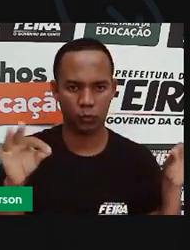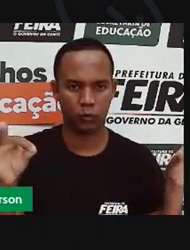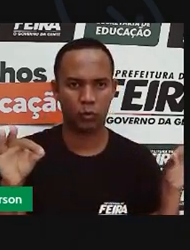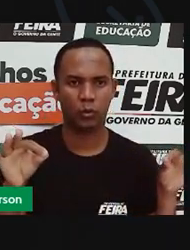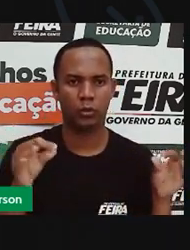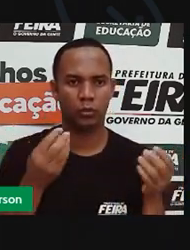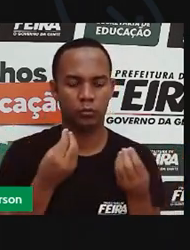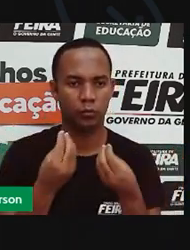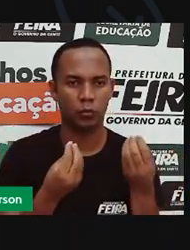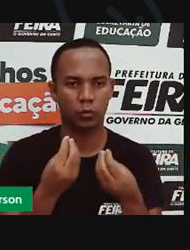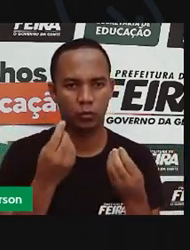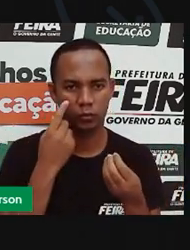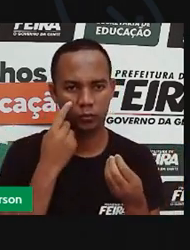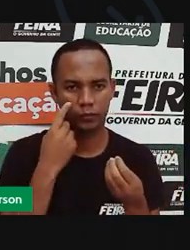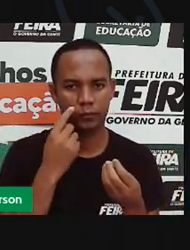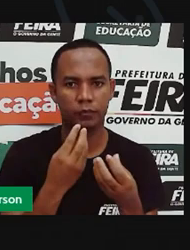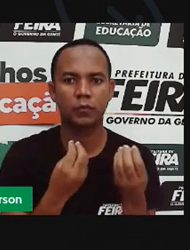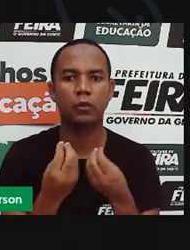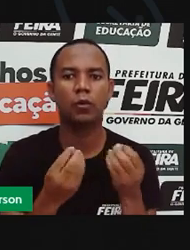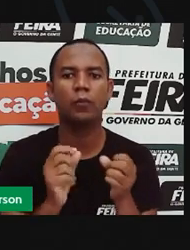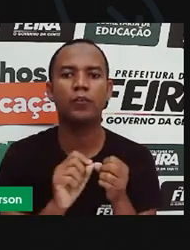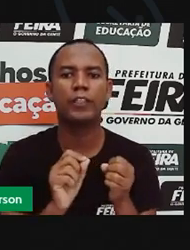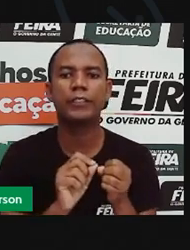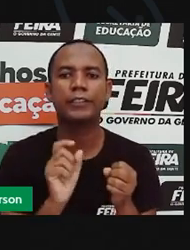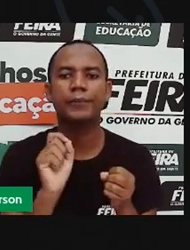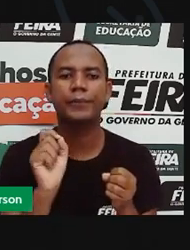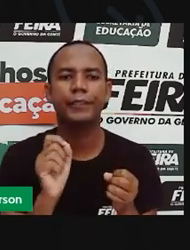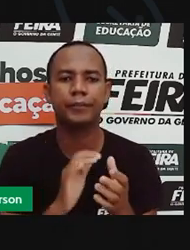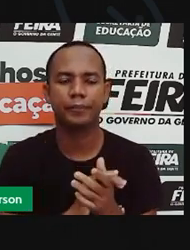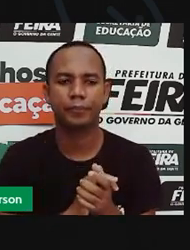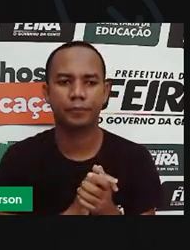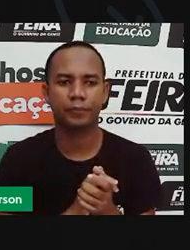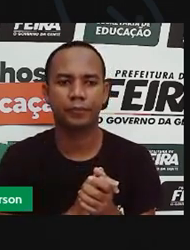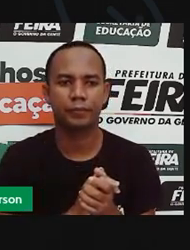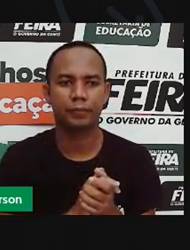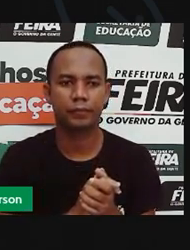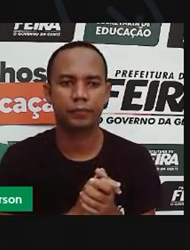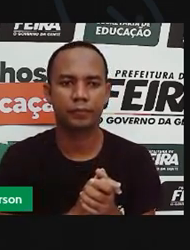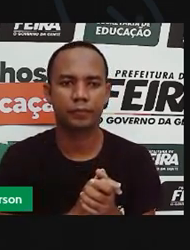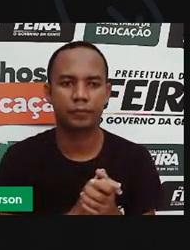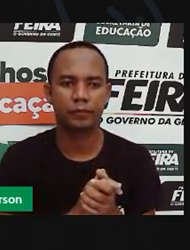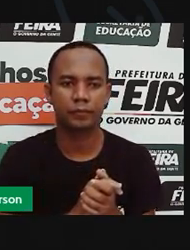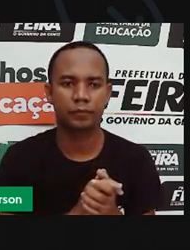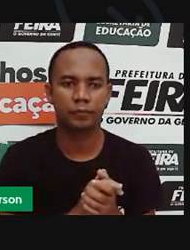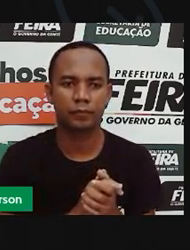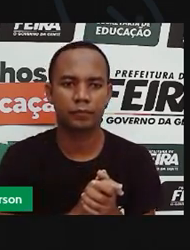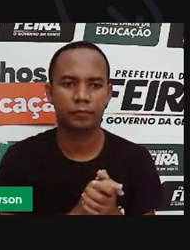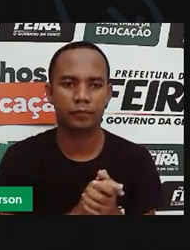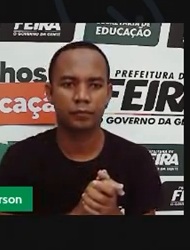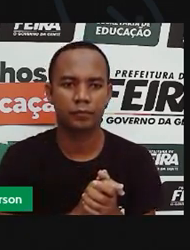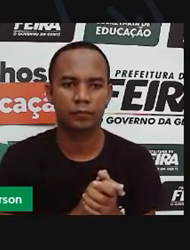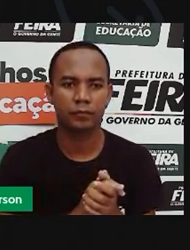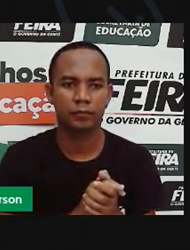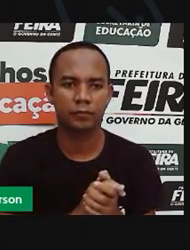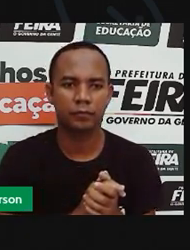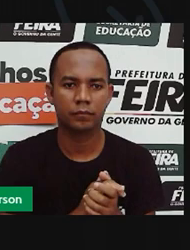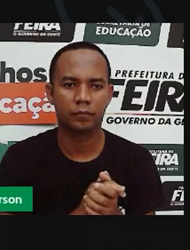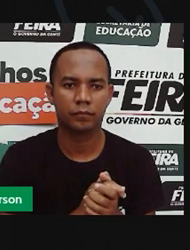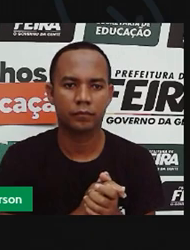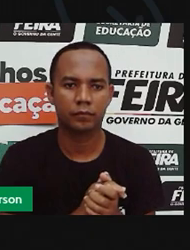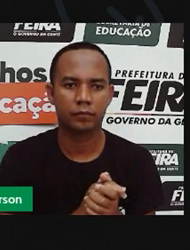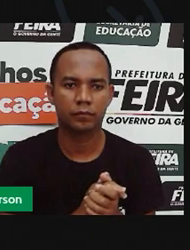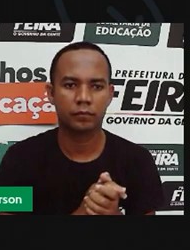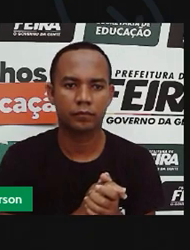Pronto. O que que a gente vai fazer? A gente vai com cuidado viu? Porque o palito